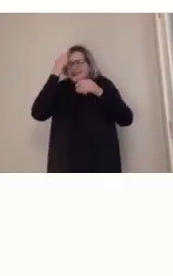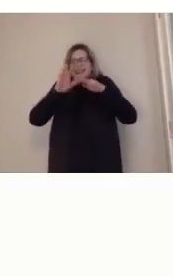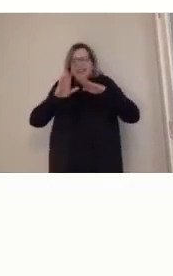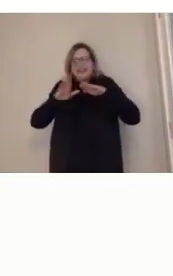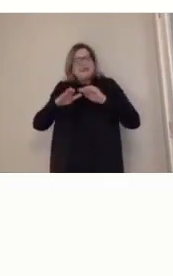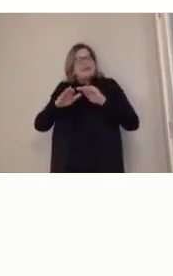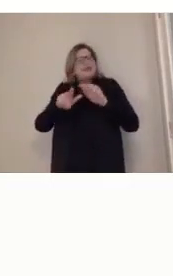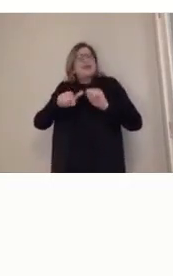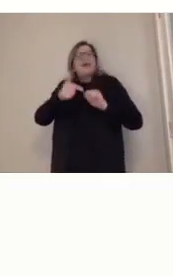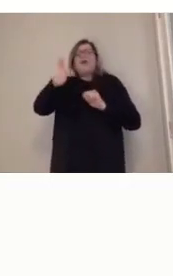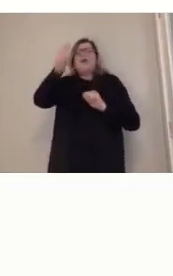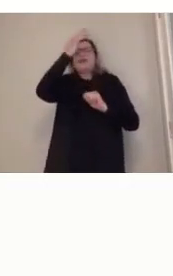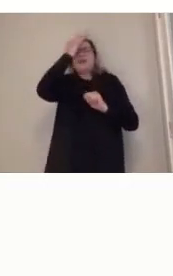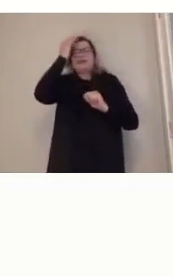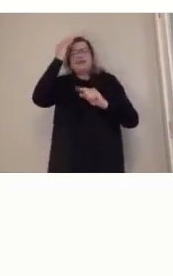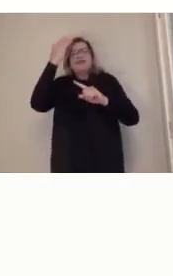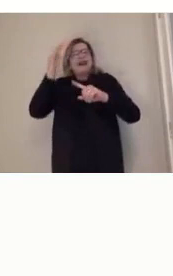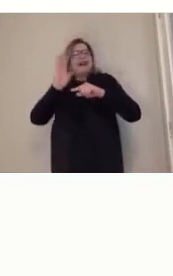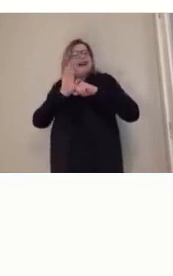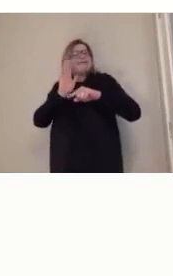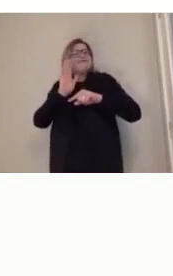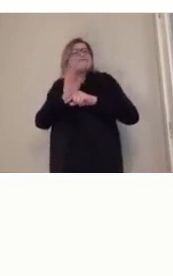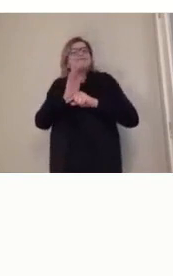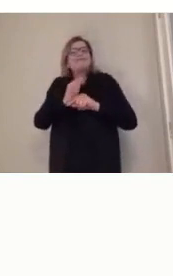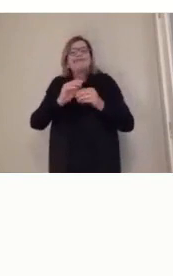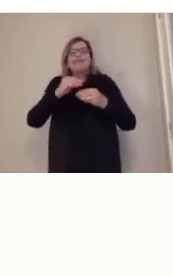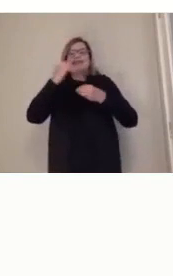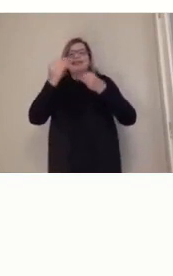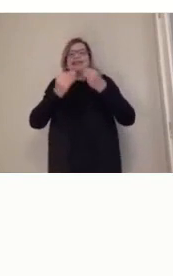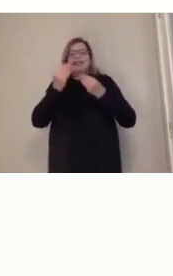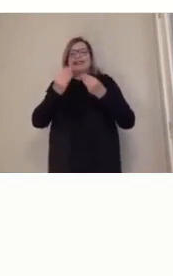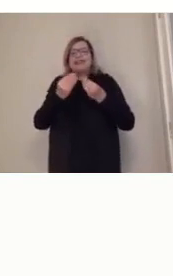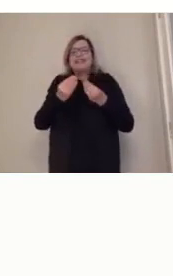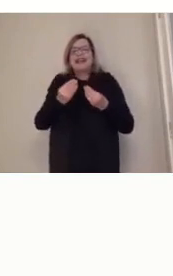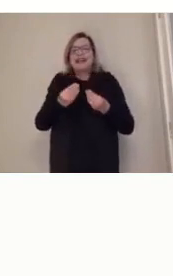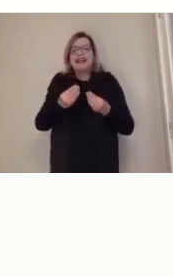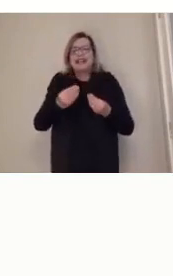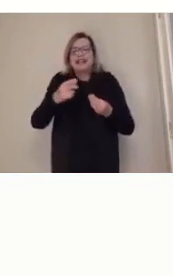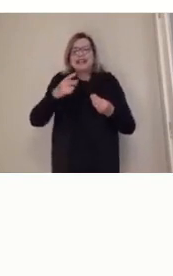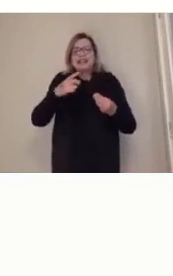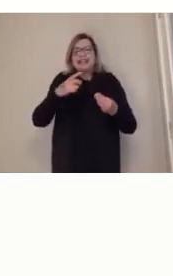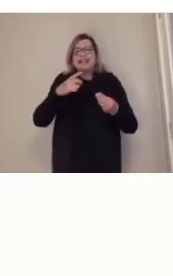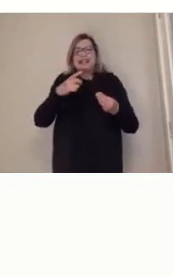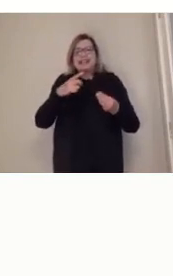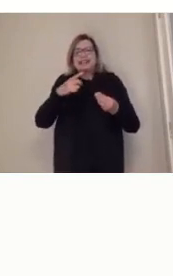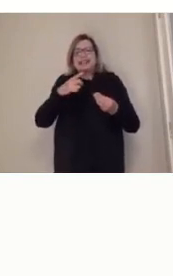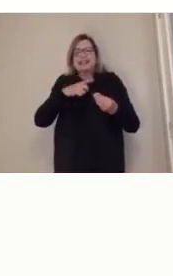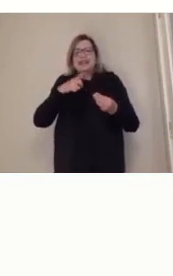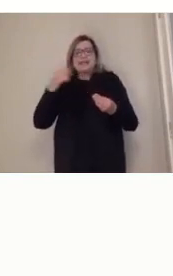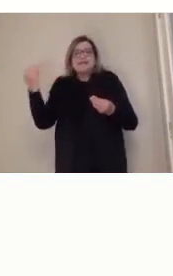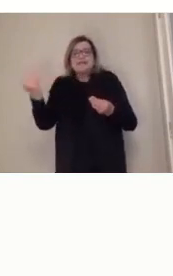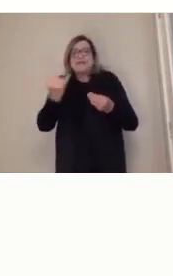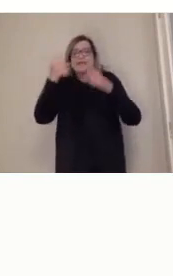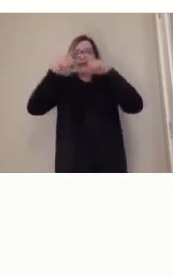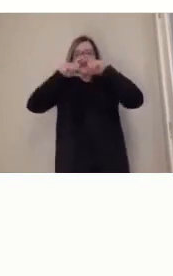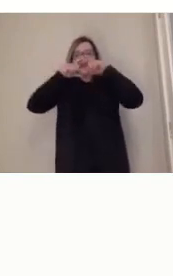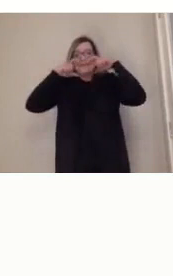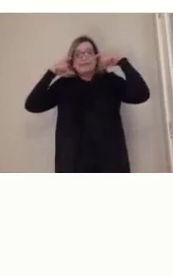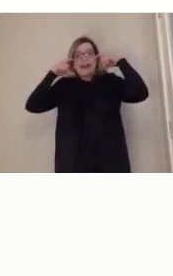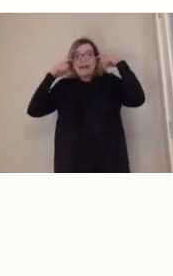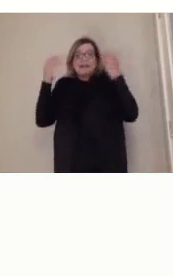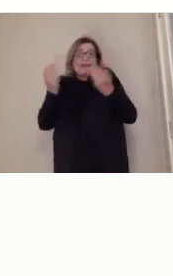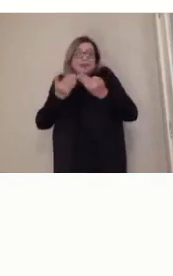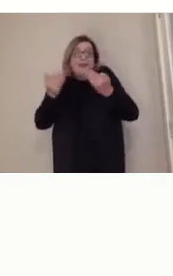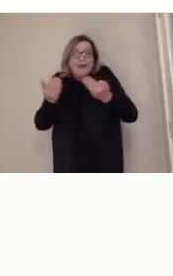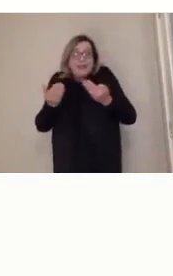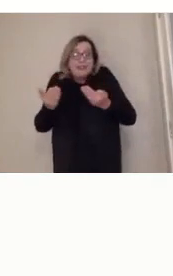ajudar a termos as tão, né, as tão, as máscaras que são tão importantes para a nossa própria sobrevivência,